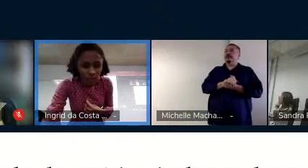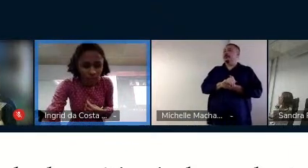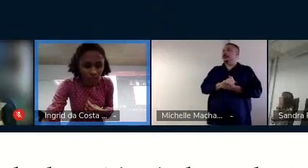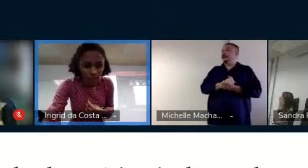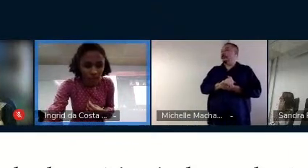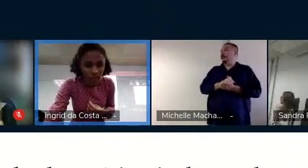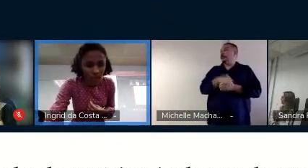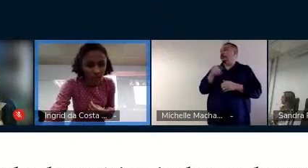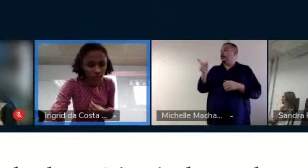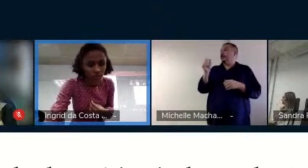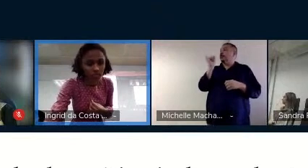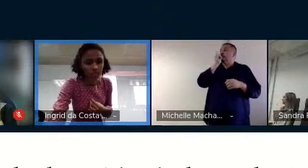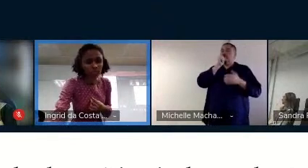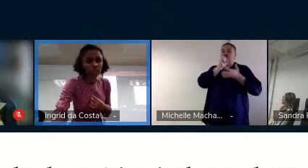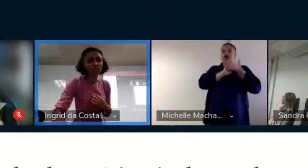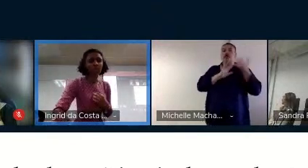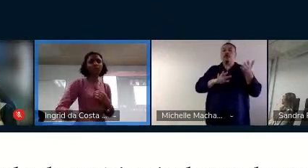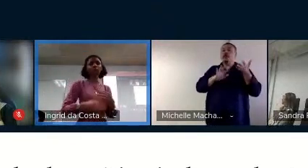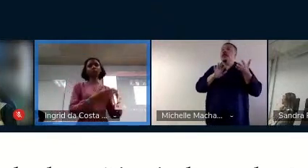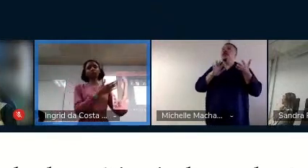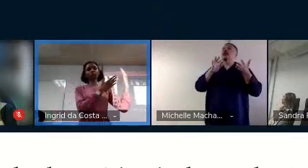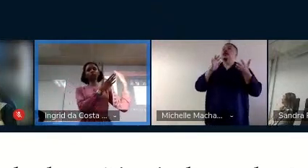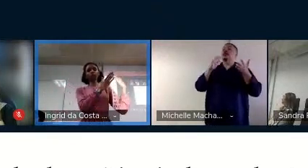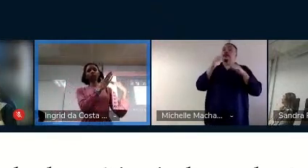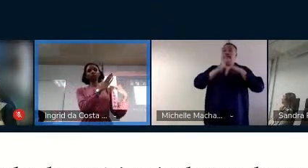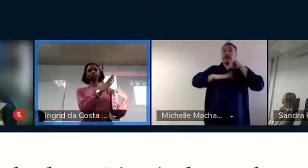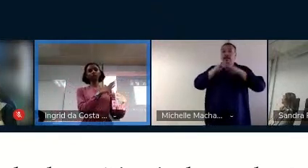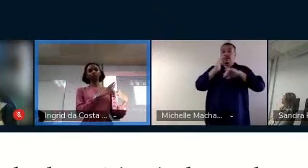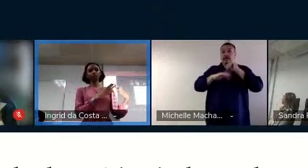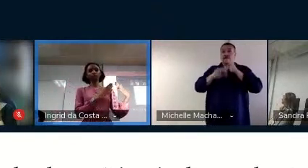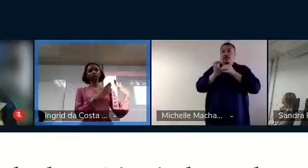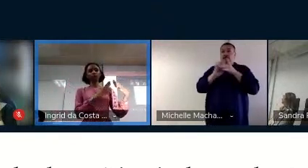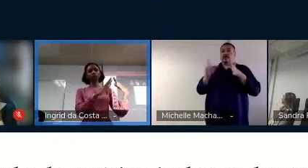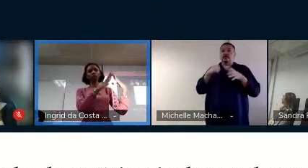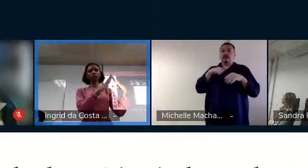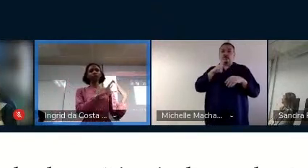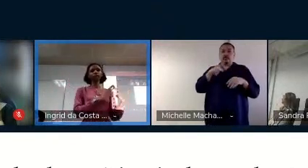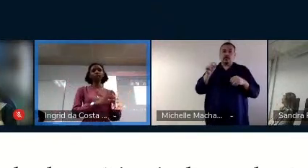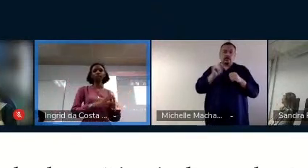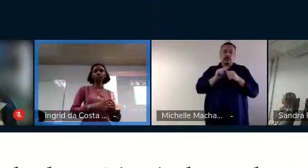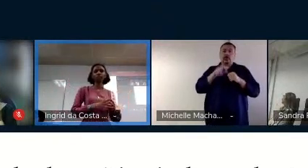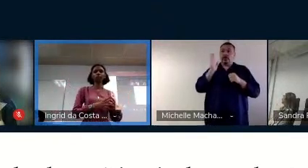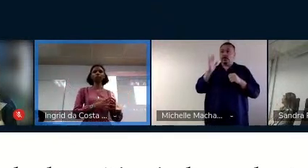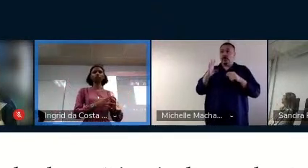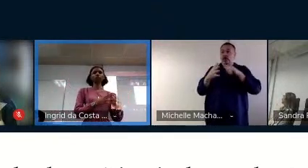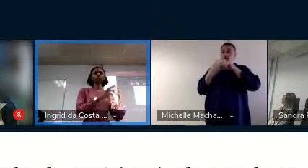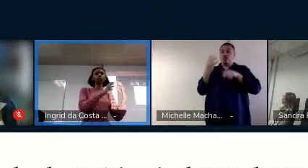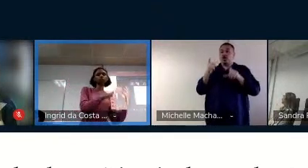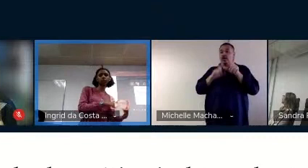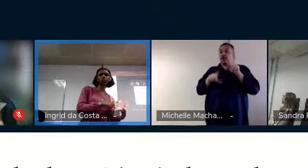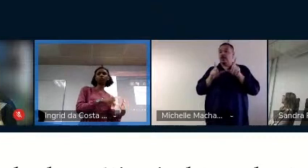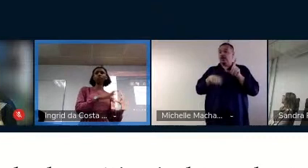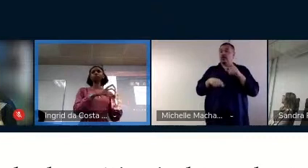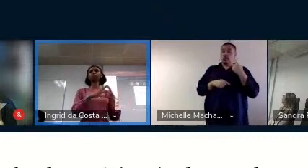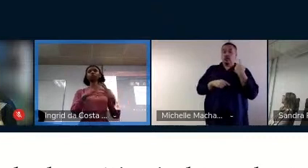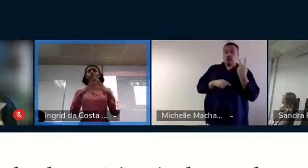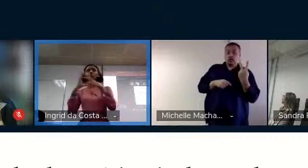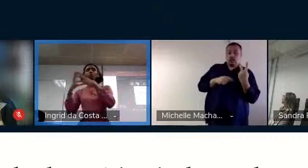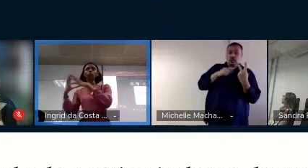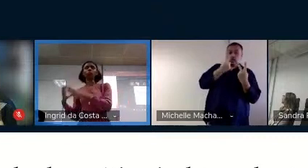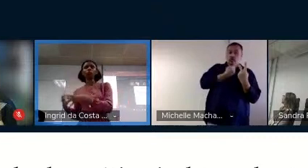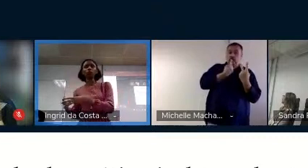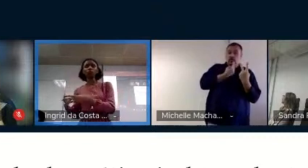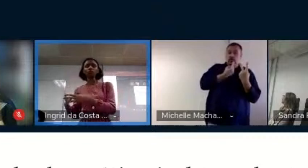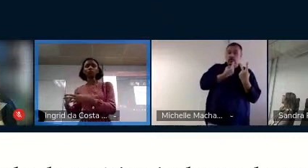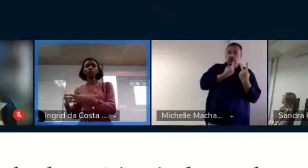Aqui, um exemplo de prática independente. Que depois que o professor já fez quatro letras da atividade. Duas sozinhas e